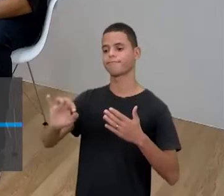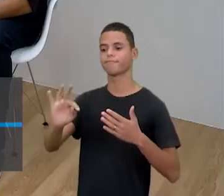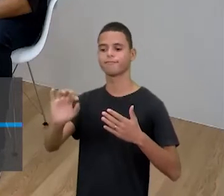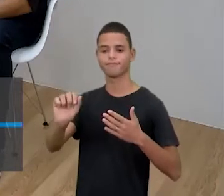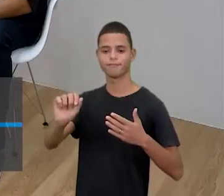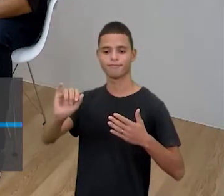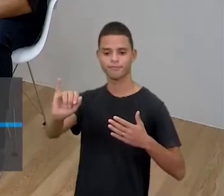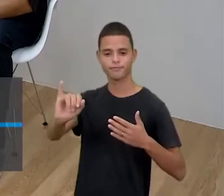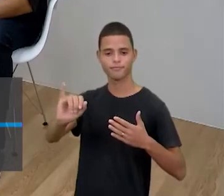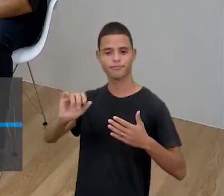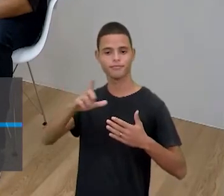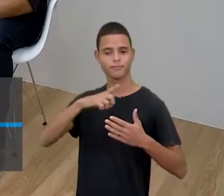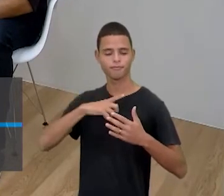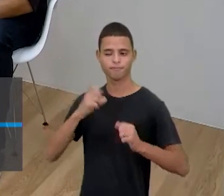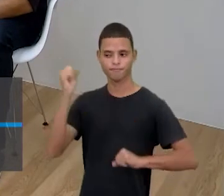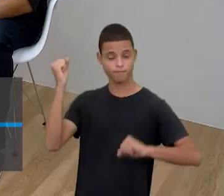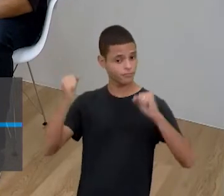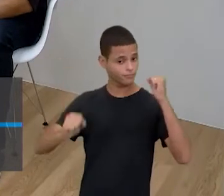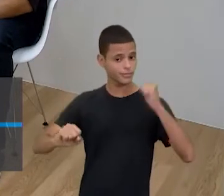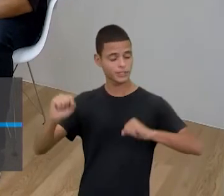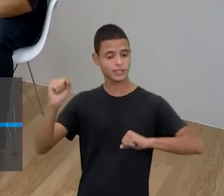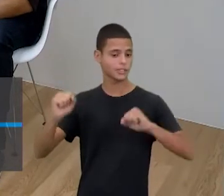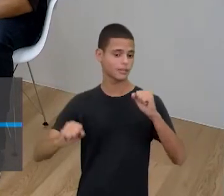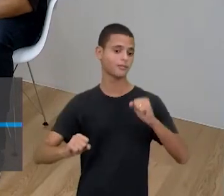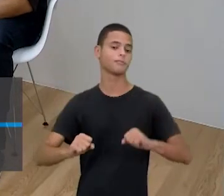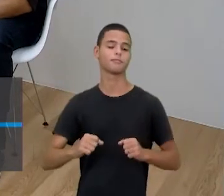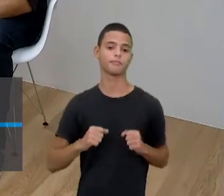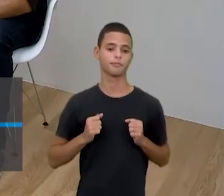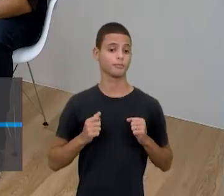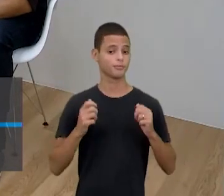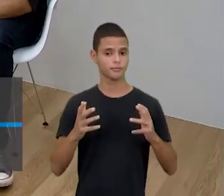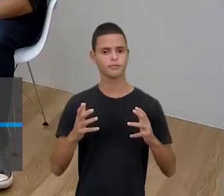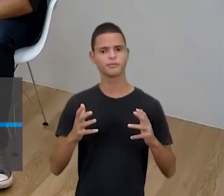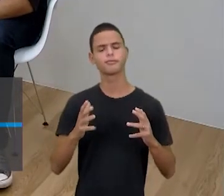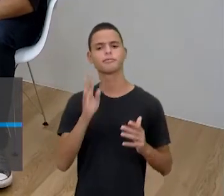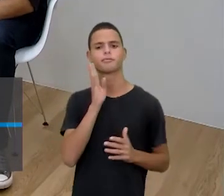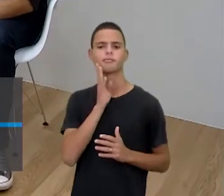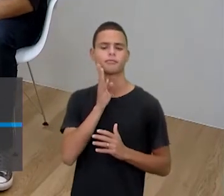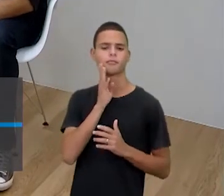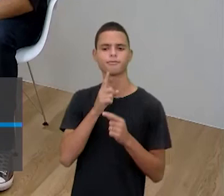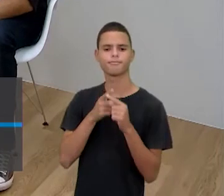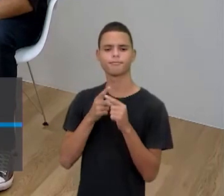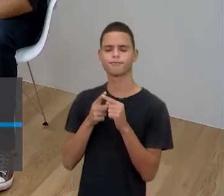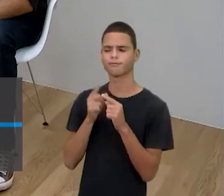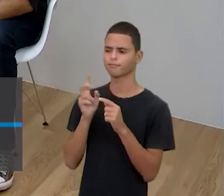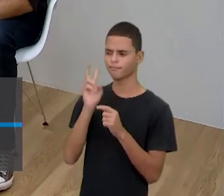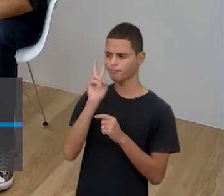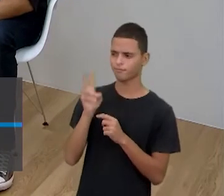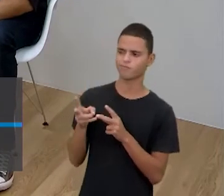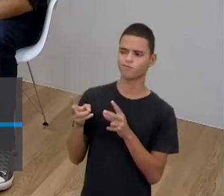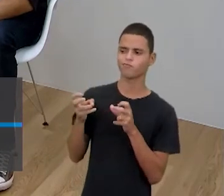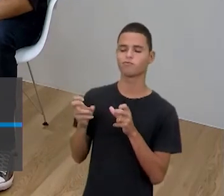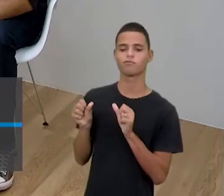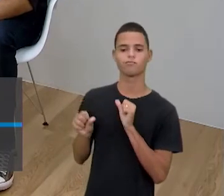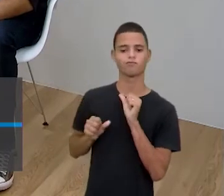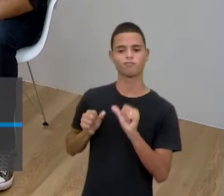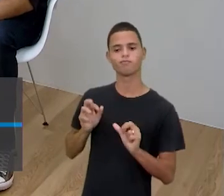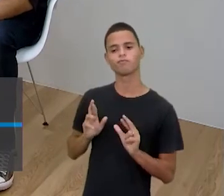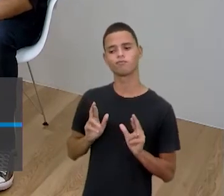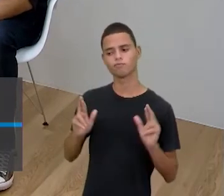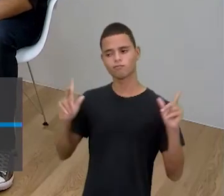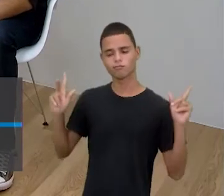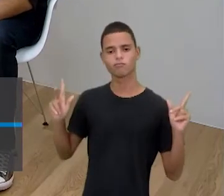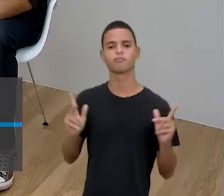atividade física. Eu achei bem bacana porque mudou a minha forma de perceber o Muay Thai, né? E o Tiago falou